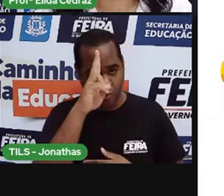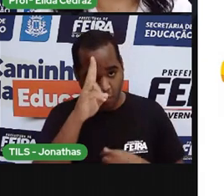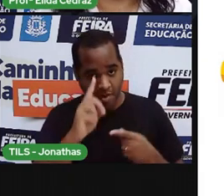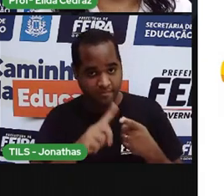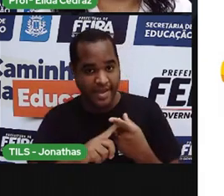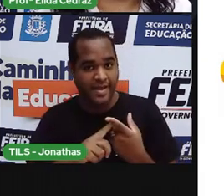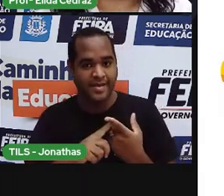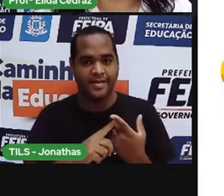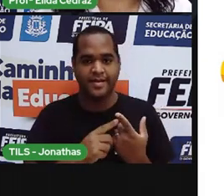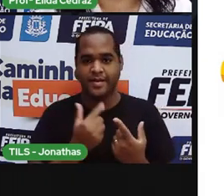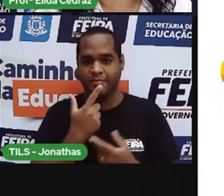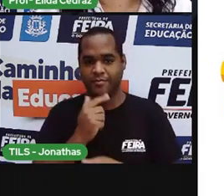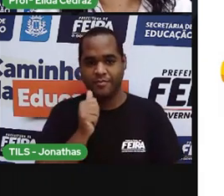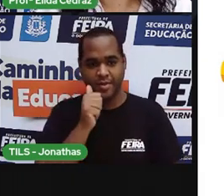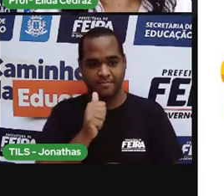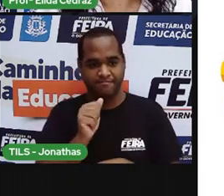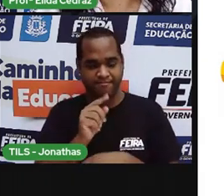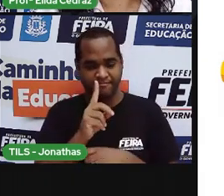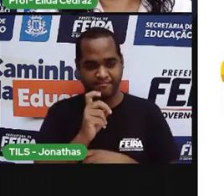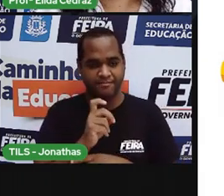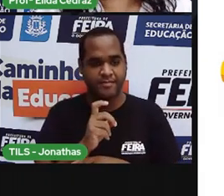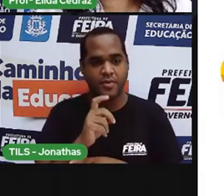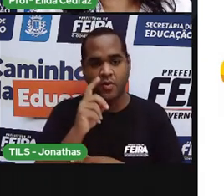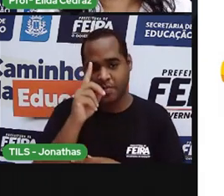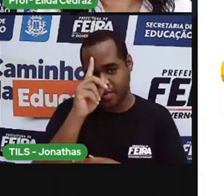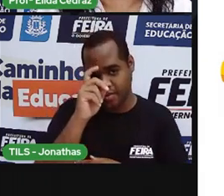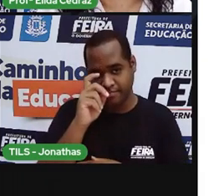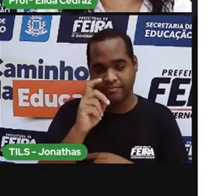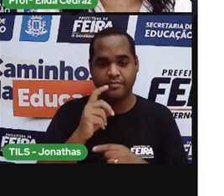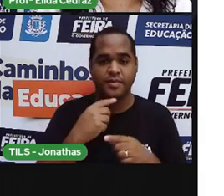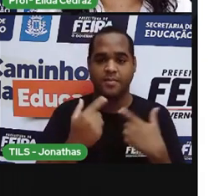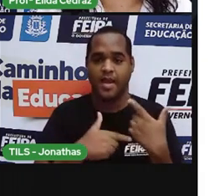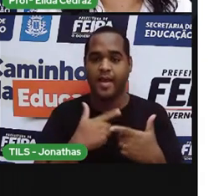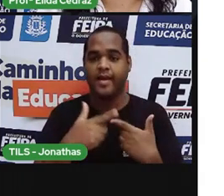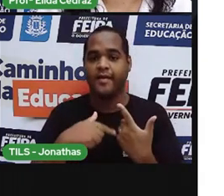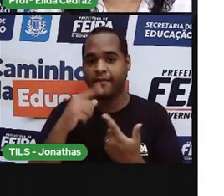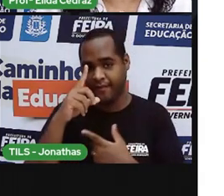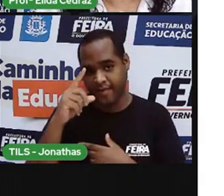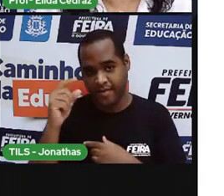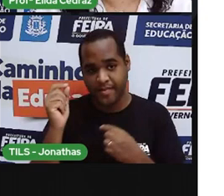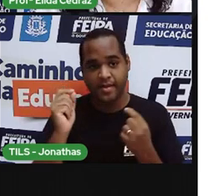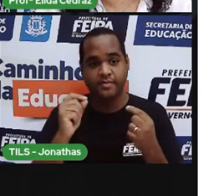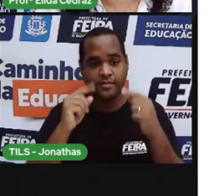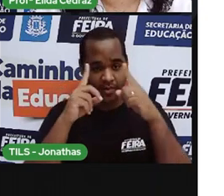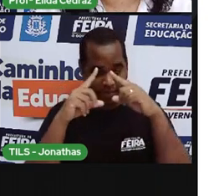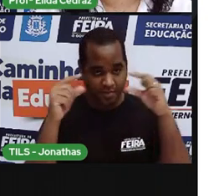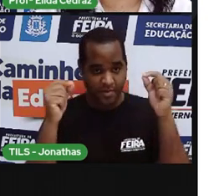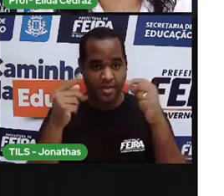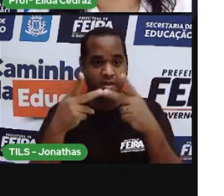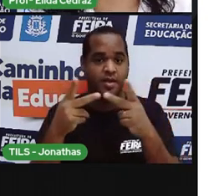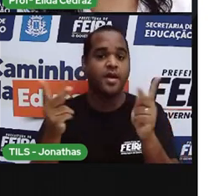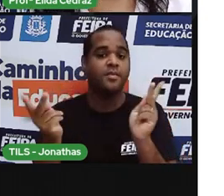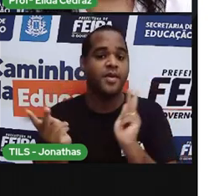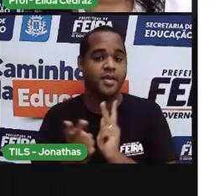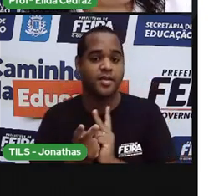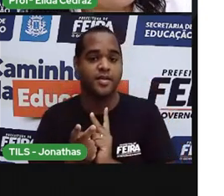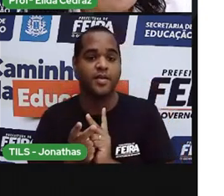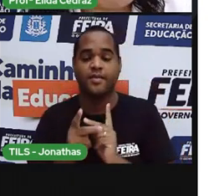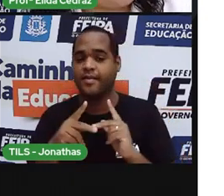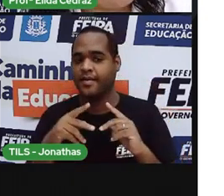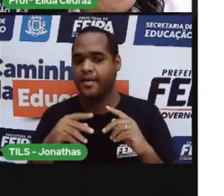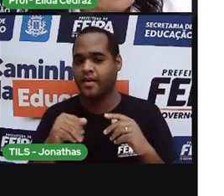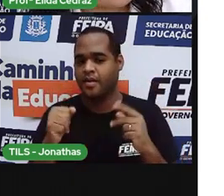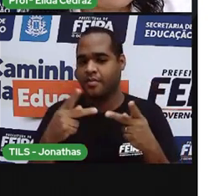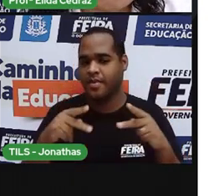a recepcionista do hospital, o médico, a enfermeira, a pizzaiola, a pessoa